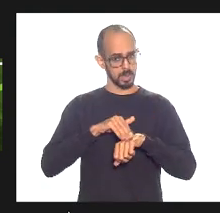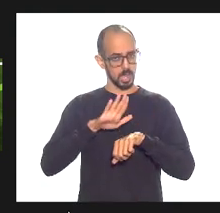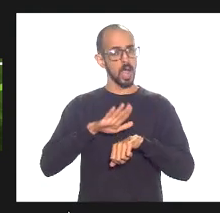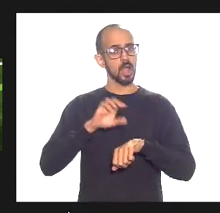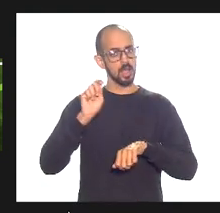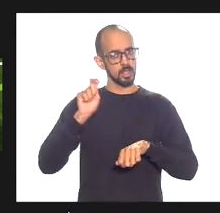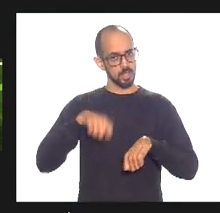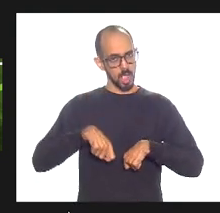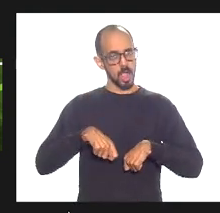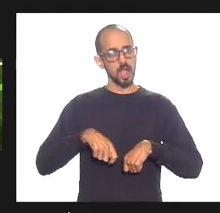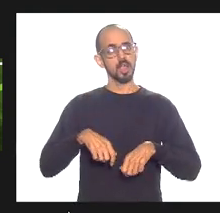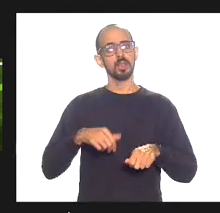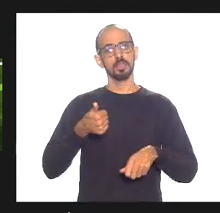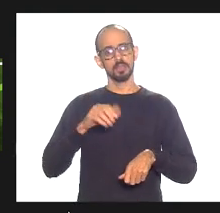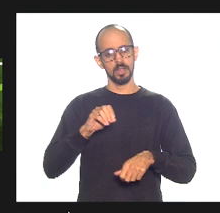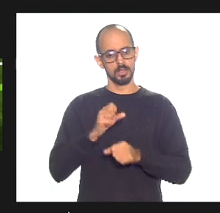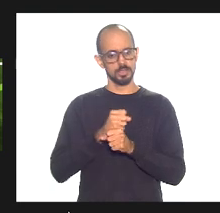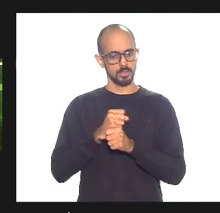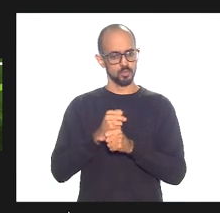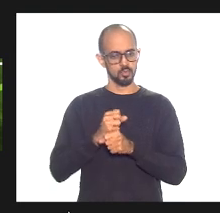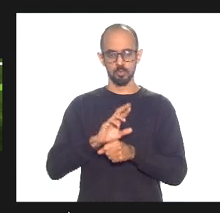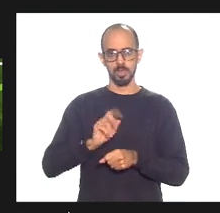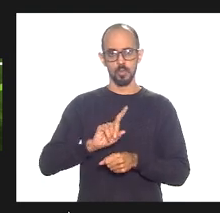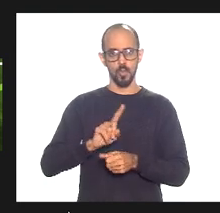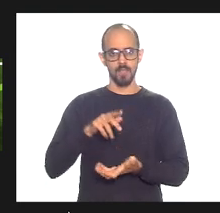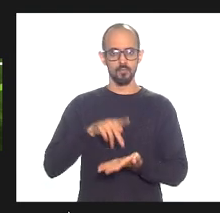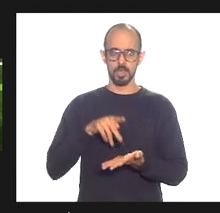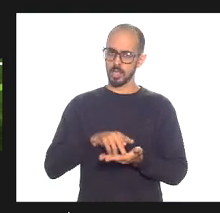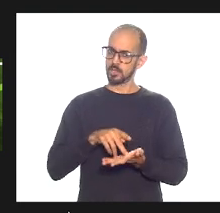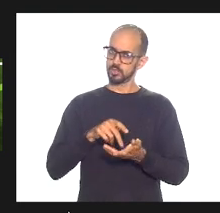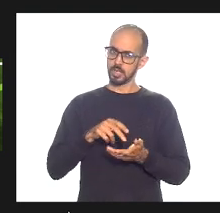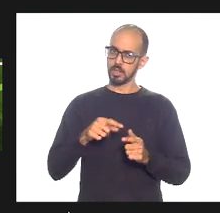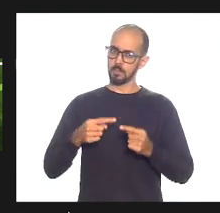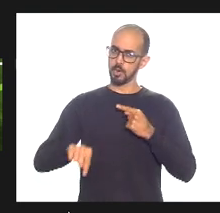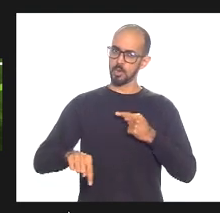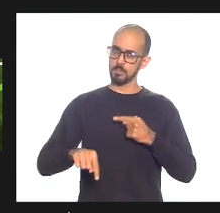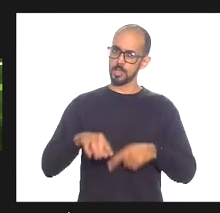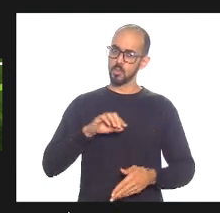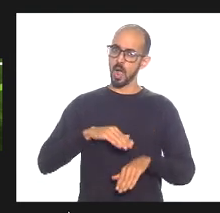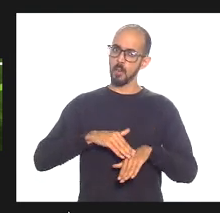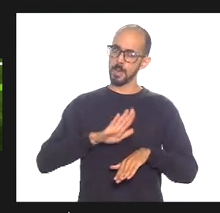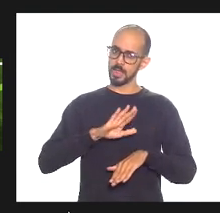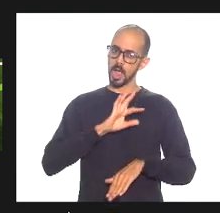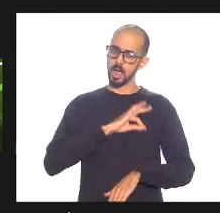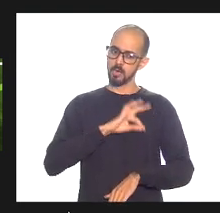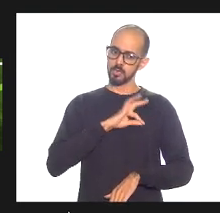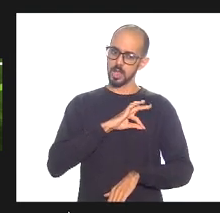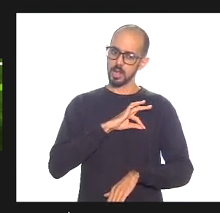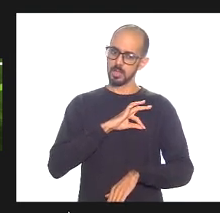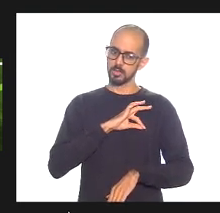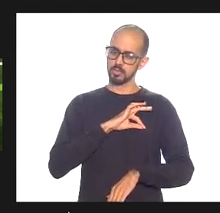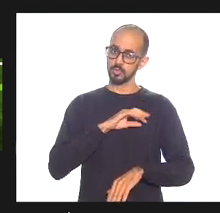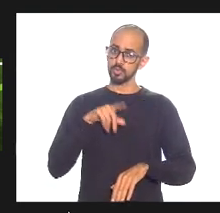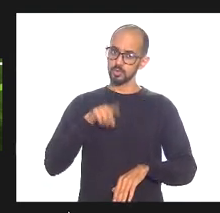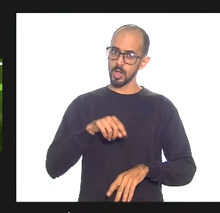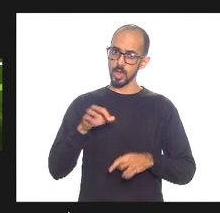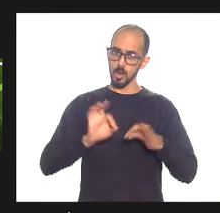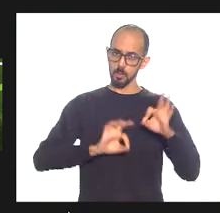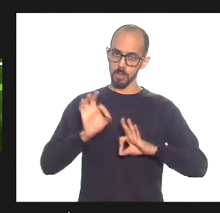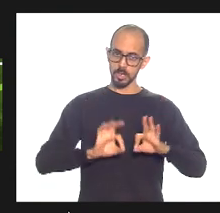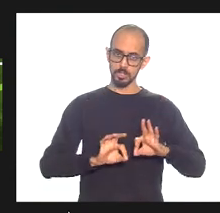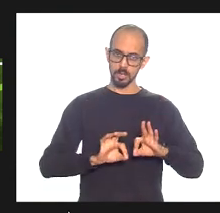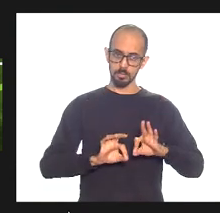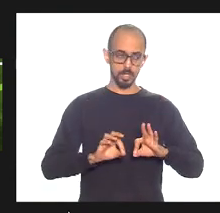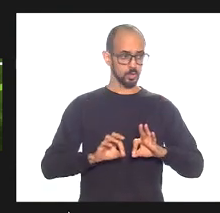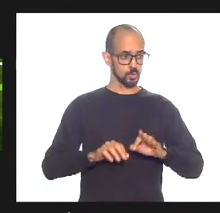em 10 anos então não é verdade que não se pode haver aumento é preciso planejamento feito inclusive com o nosso professor que faz parte